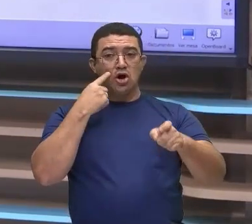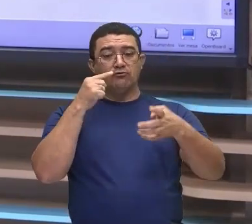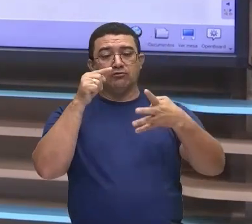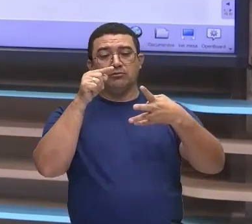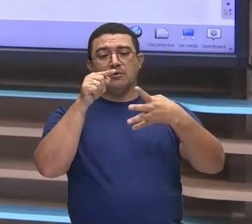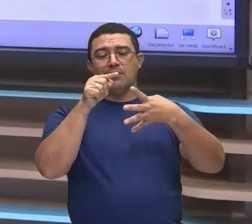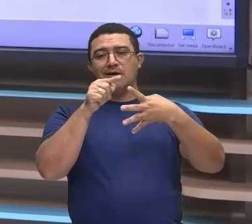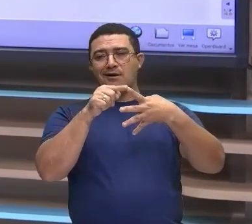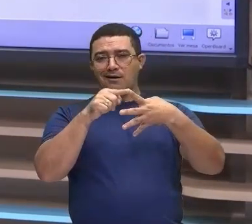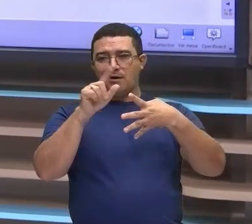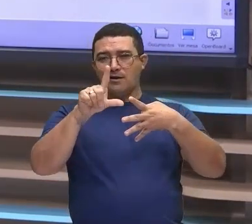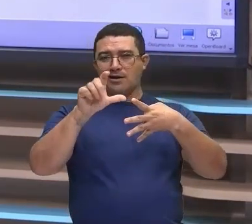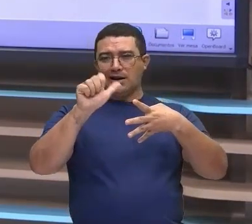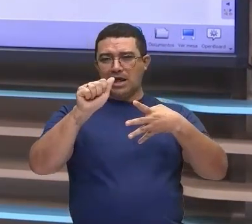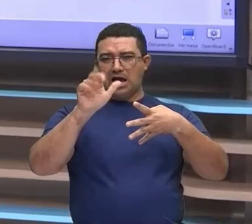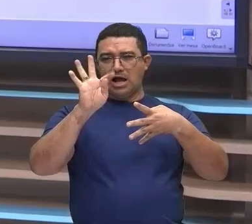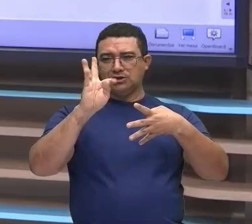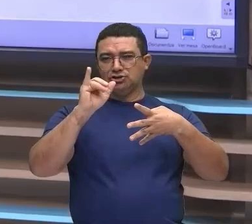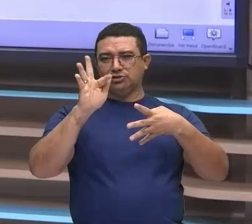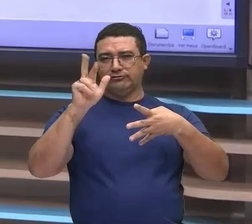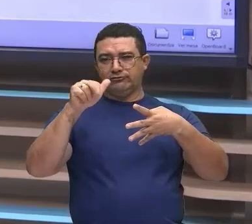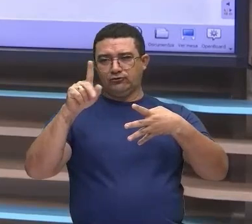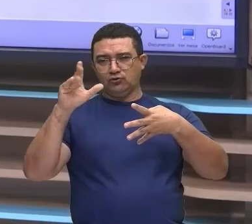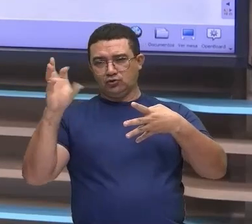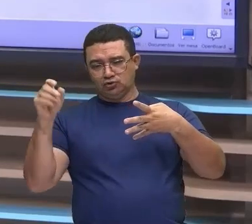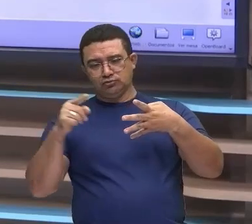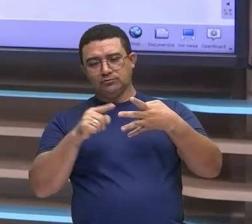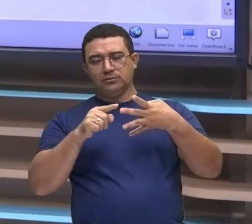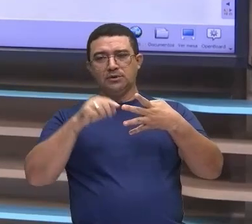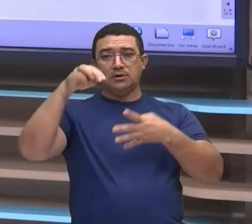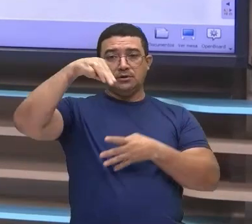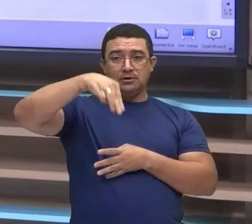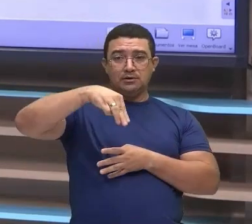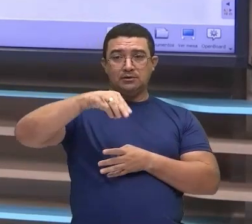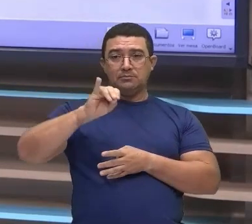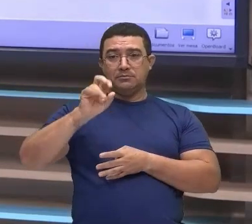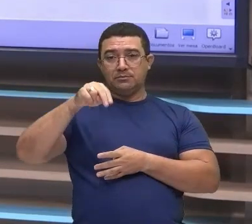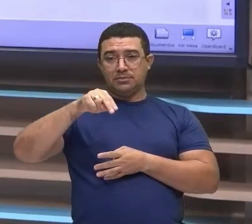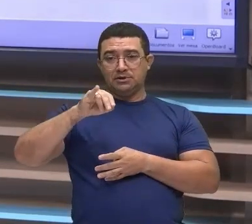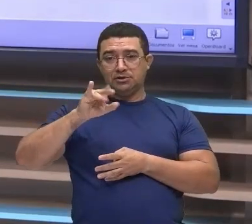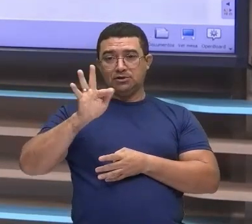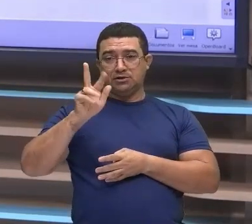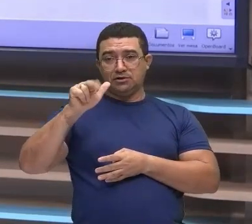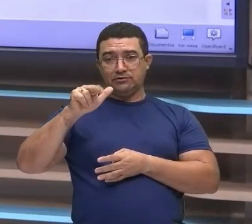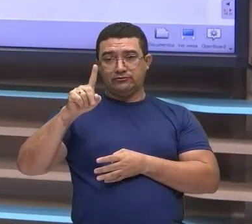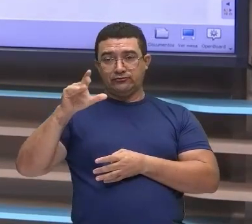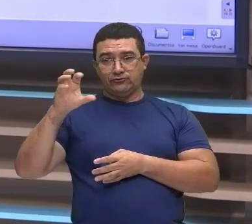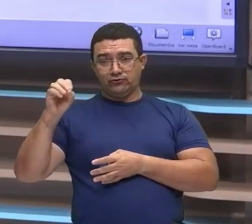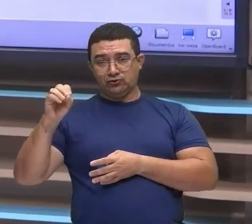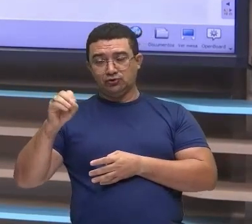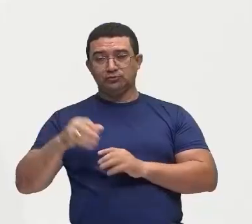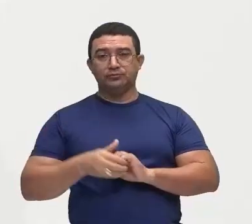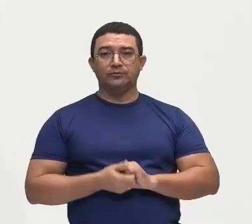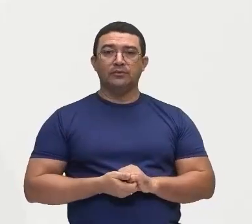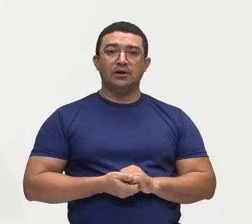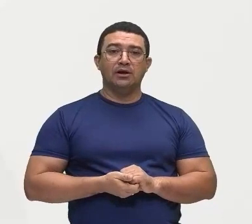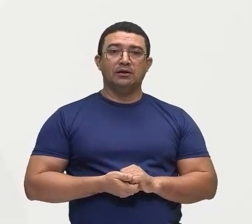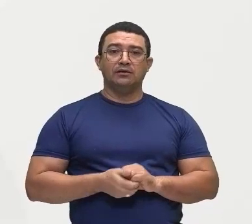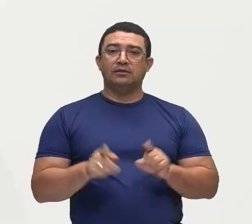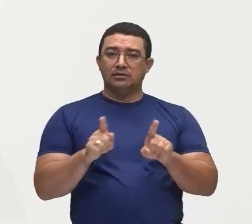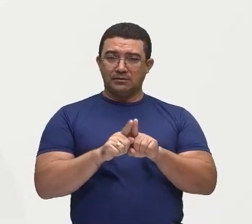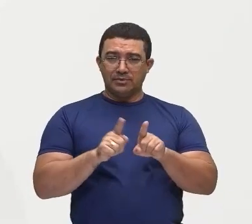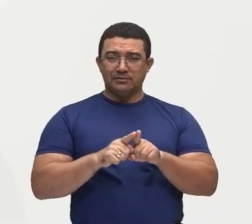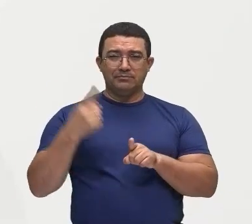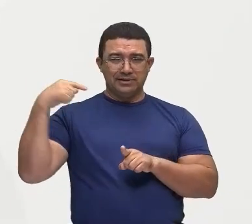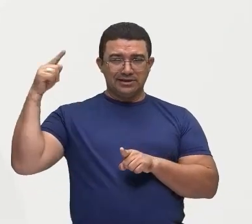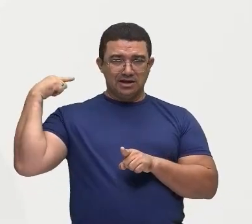latifúndio, minifúndio. E aí, nós temos também, na próxima cartela, a reforma agrária, né? Que a gente também estudou